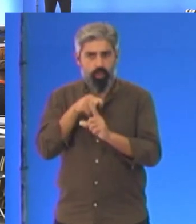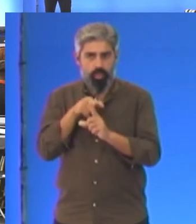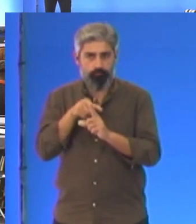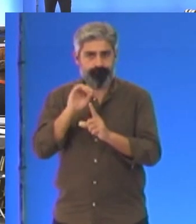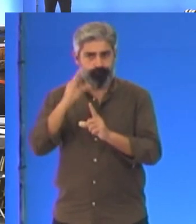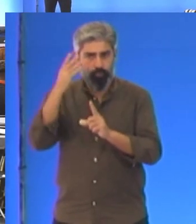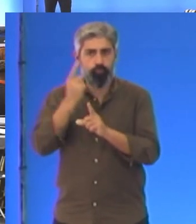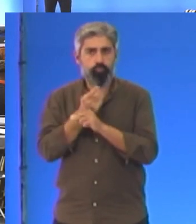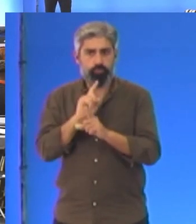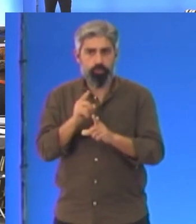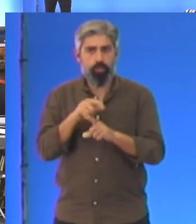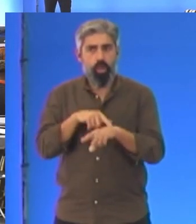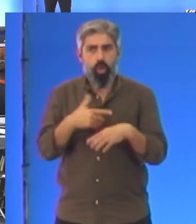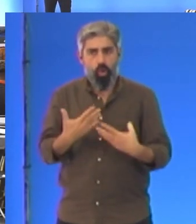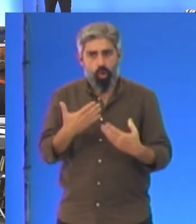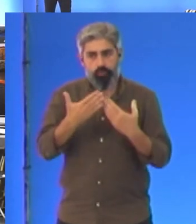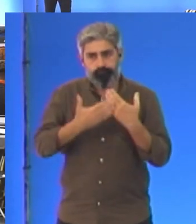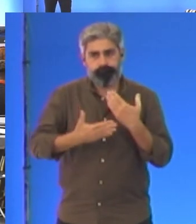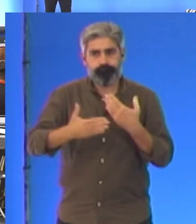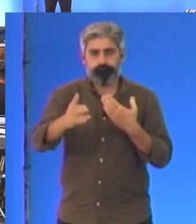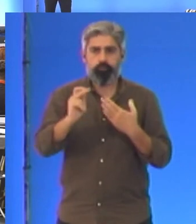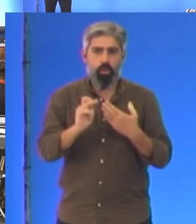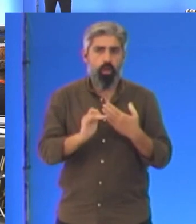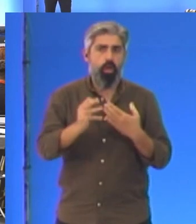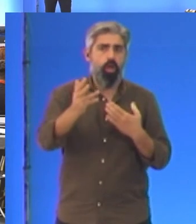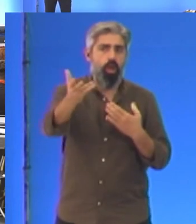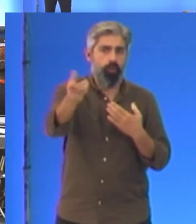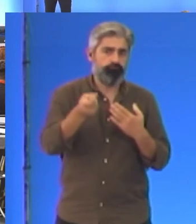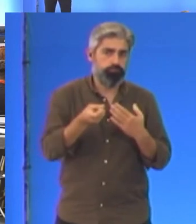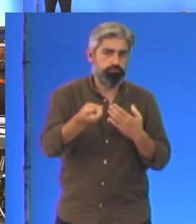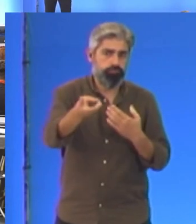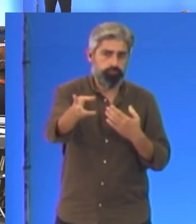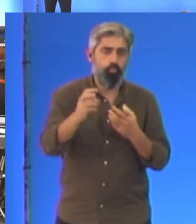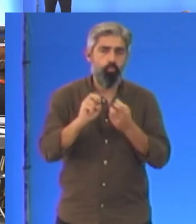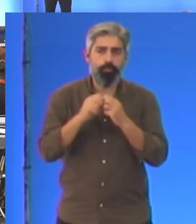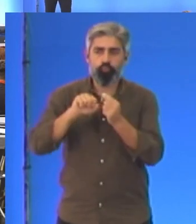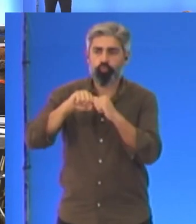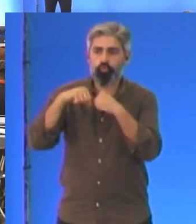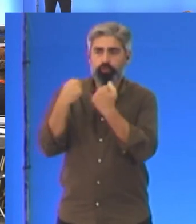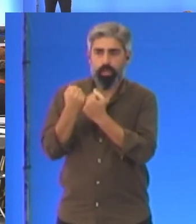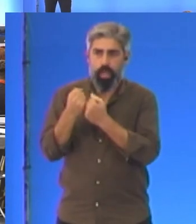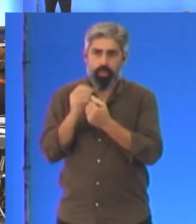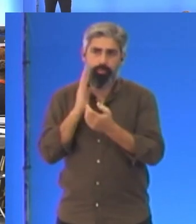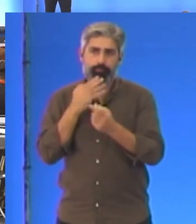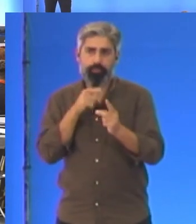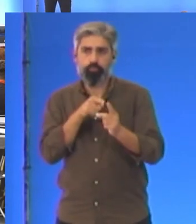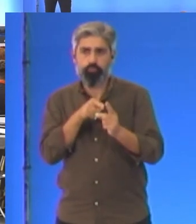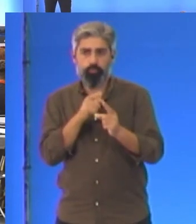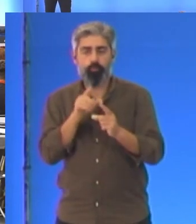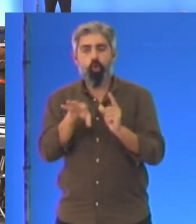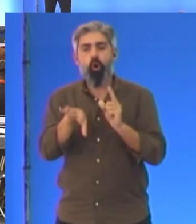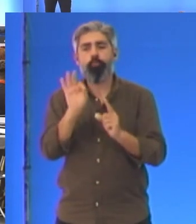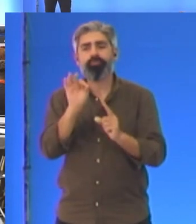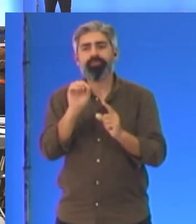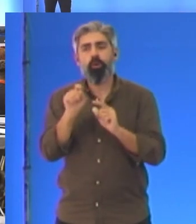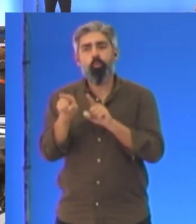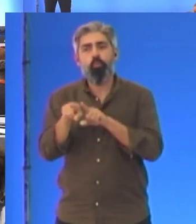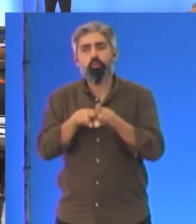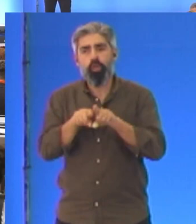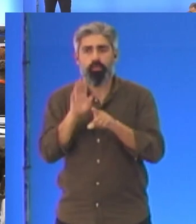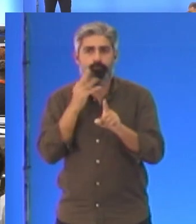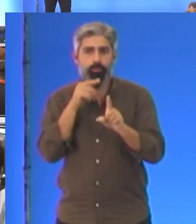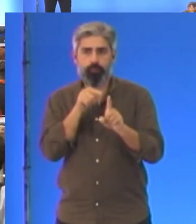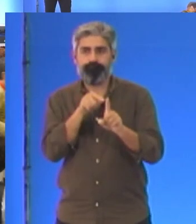ser ela que sobredetermina hoje e nos próximos anos todos os problemas sociais e as opções de política. A crise climática